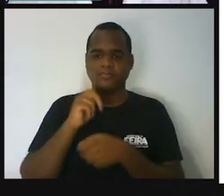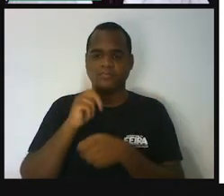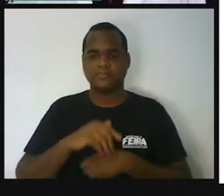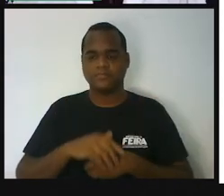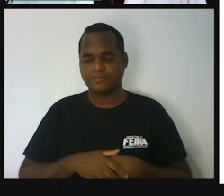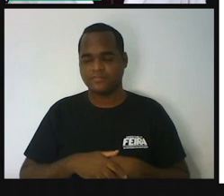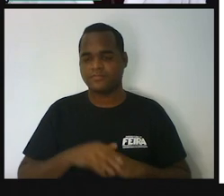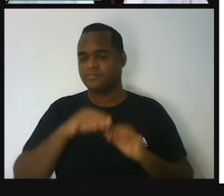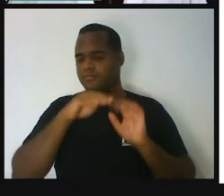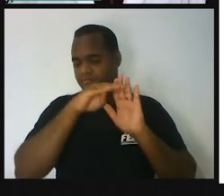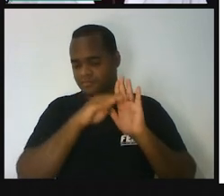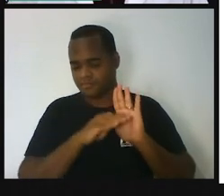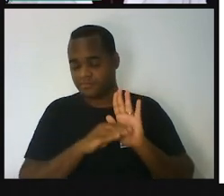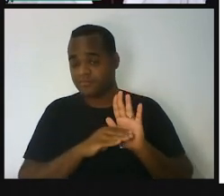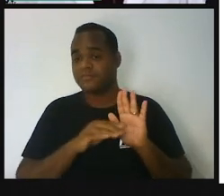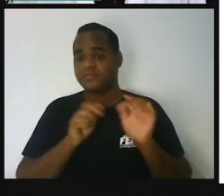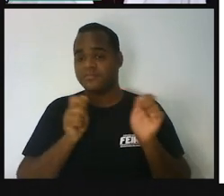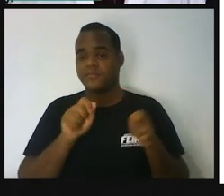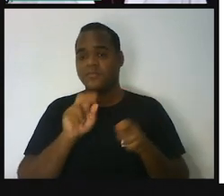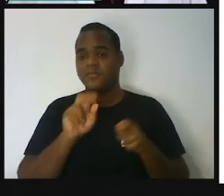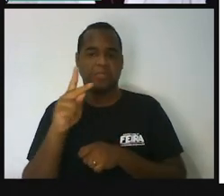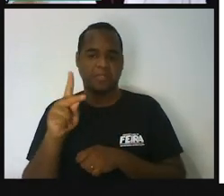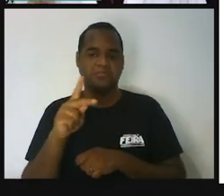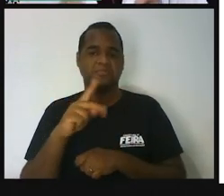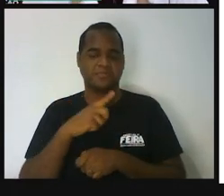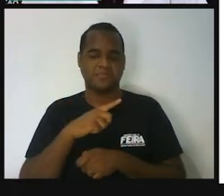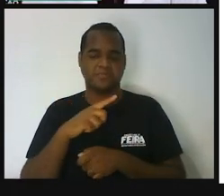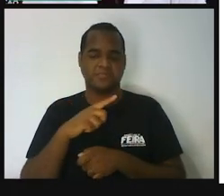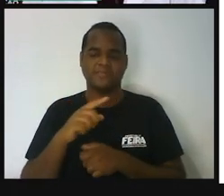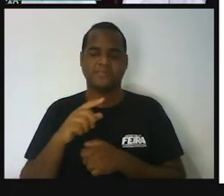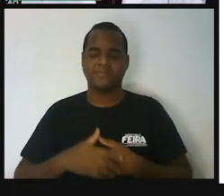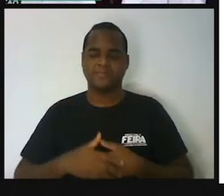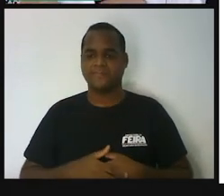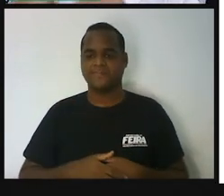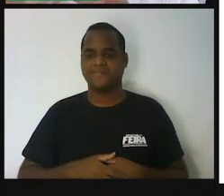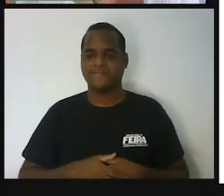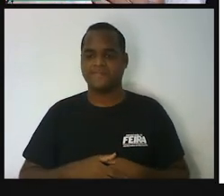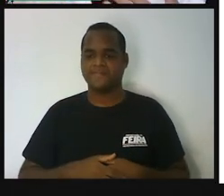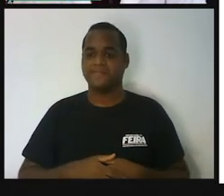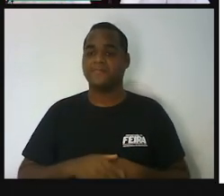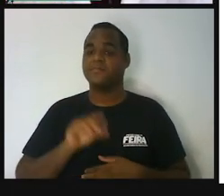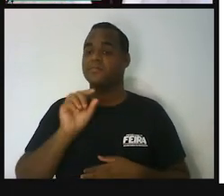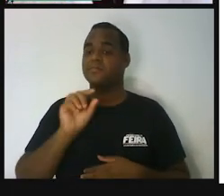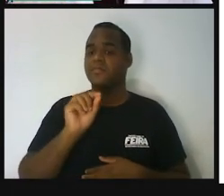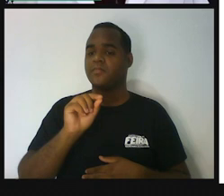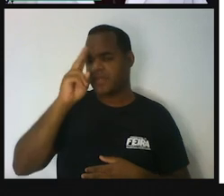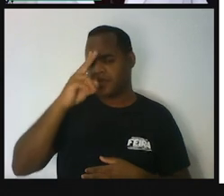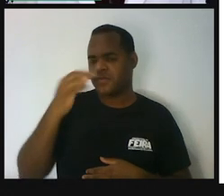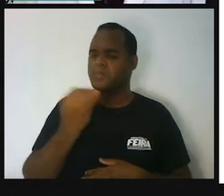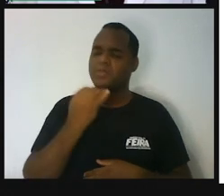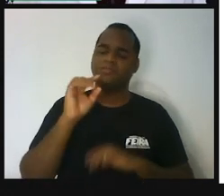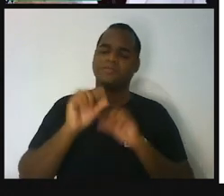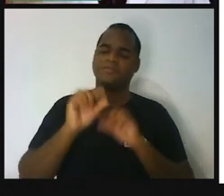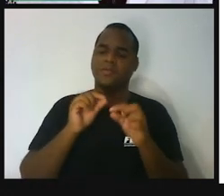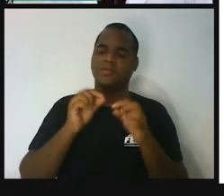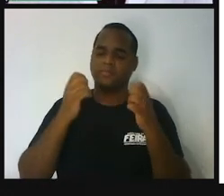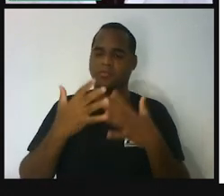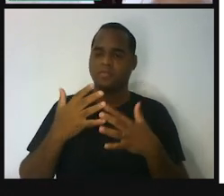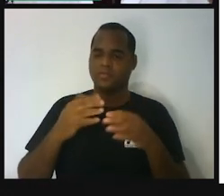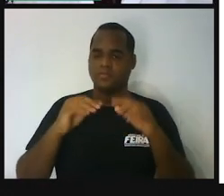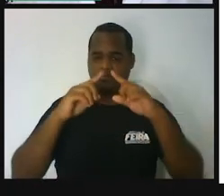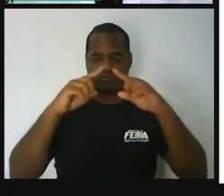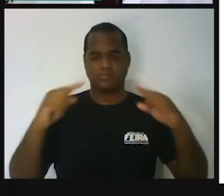listazinha e colocar o nome do objeto e esse objeto aí te lembra que figura bidimensional. Te lembra um